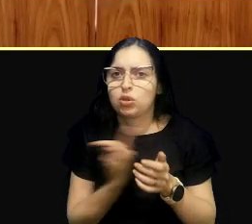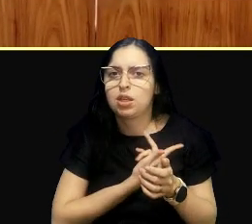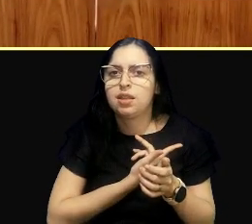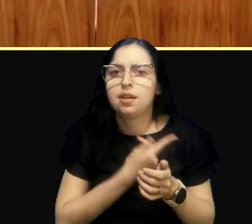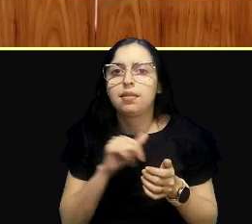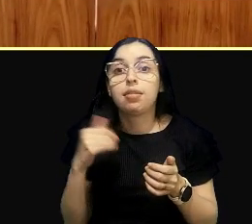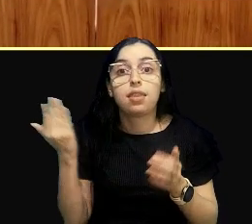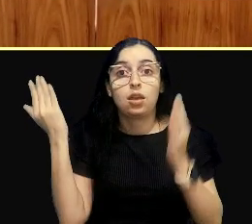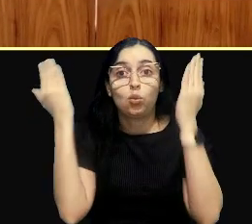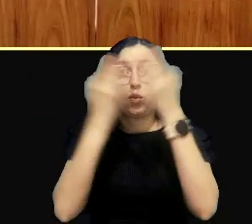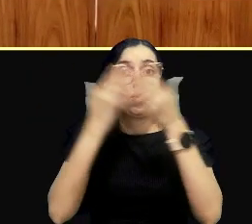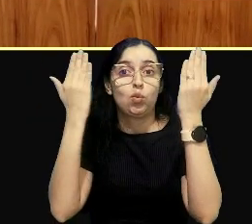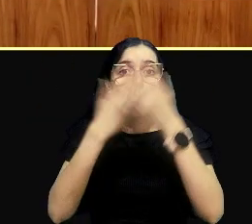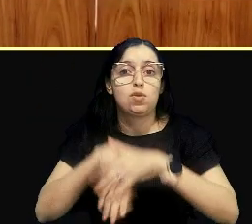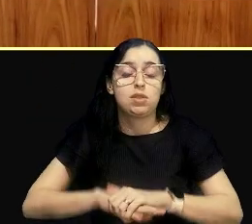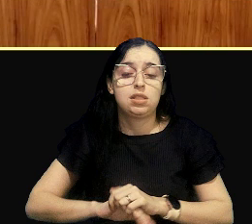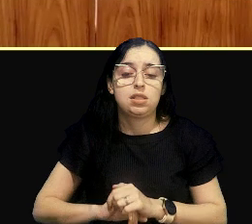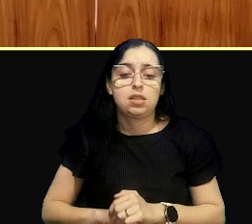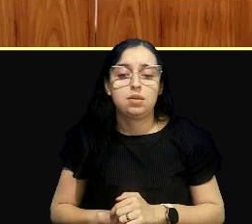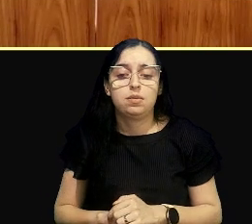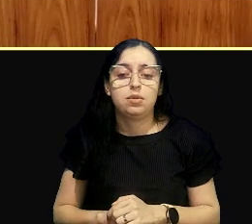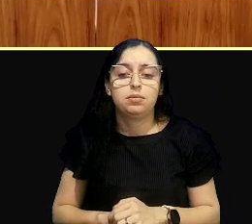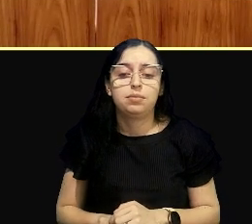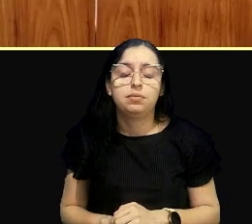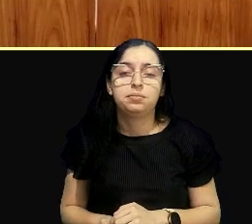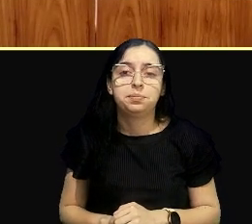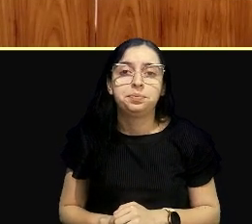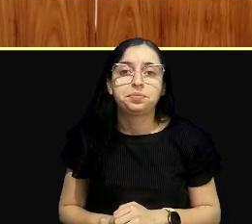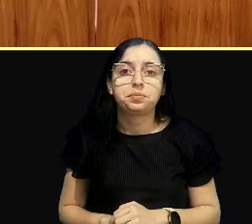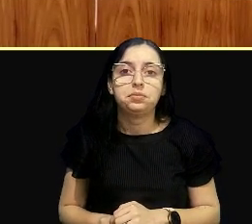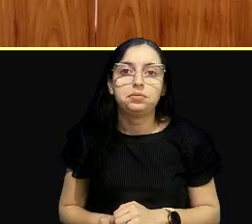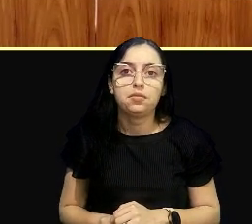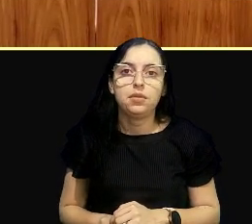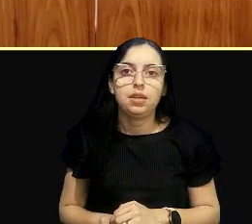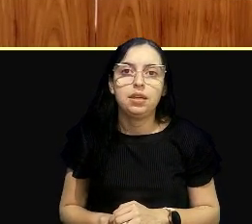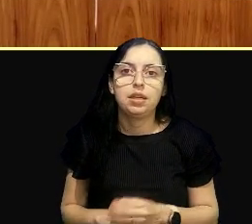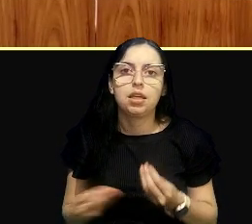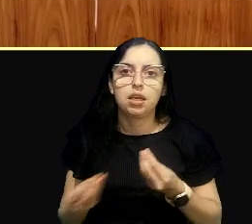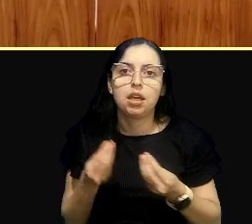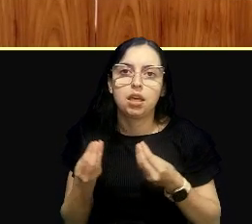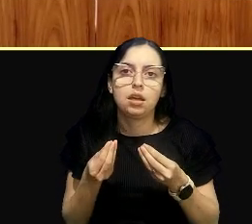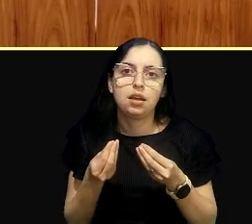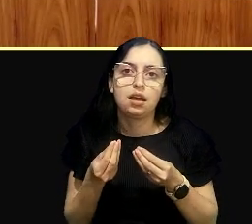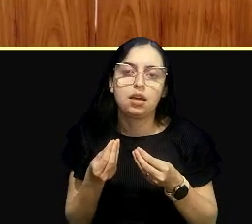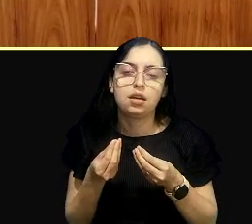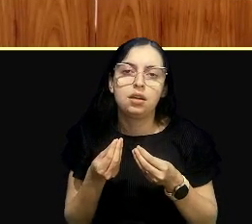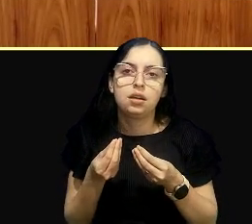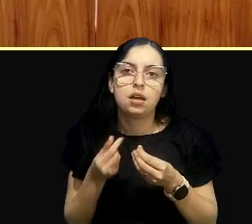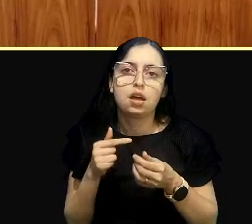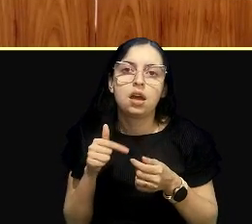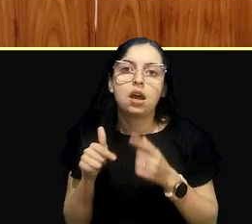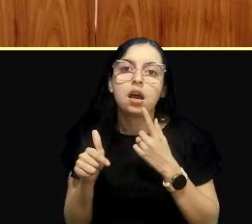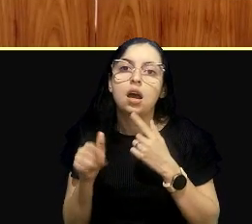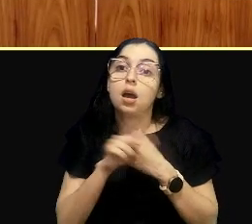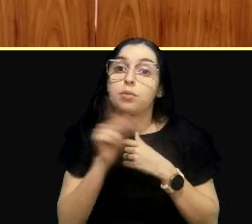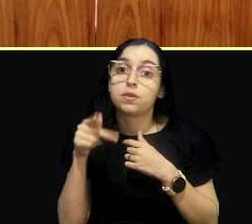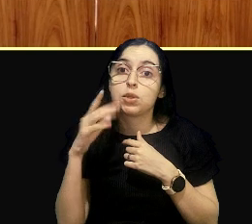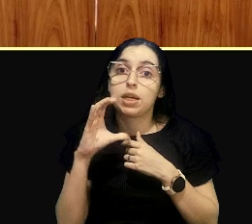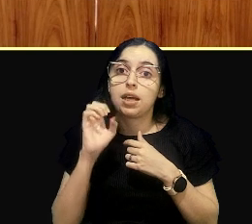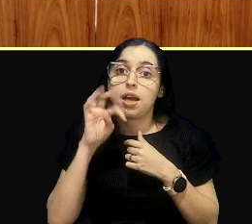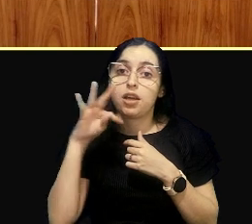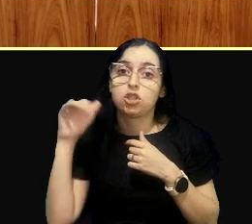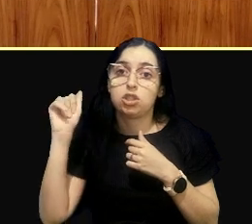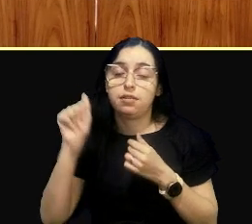invisível ali, que, que, que, é, isso que a, a professora Kátia fala, da,